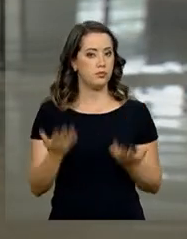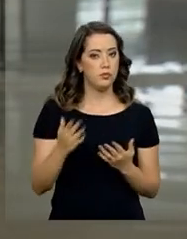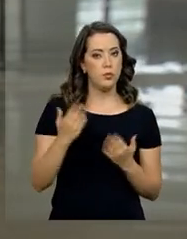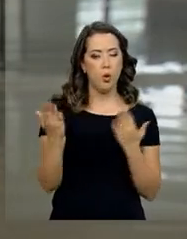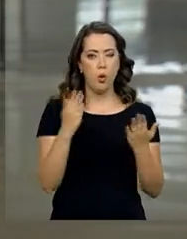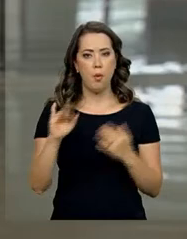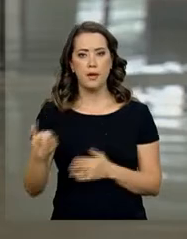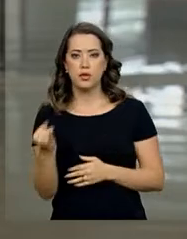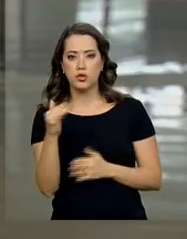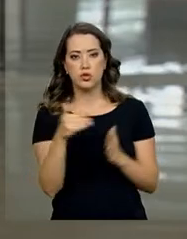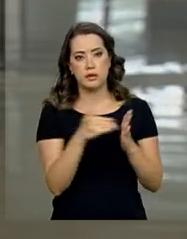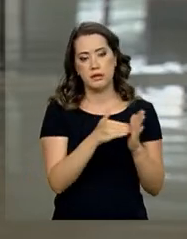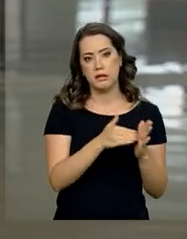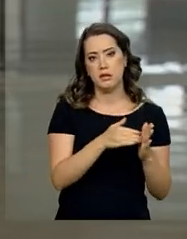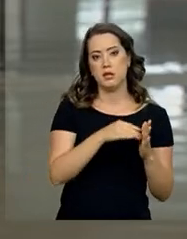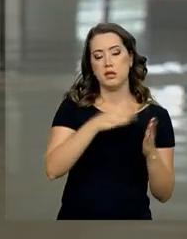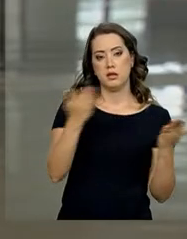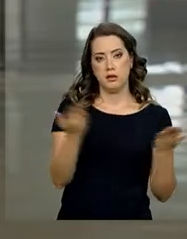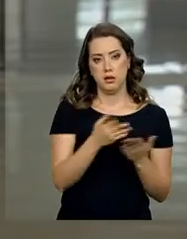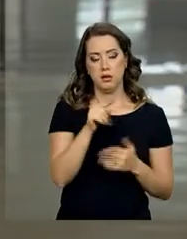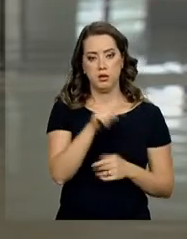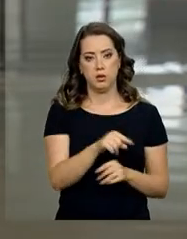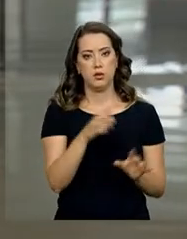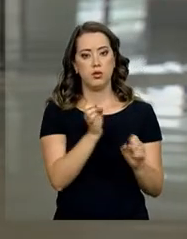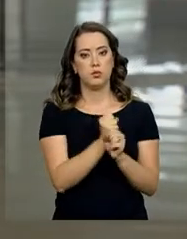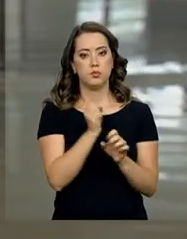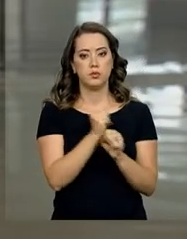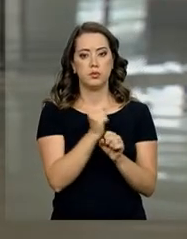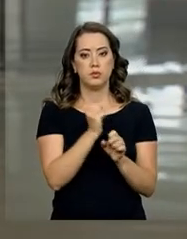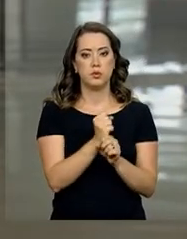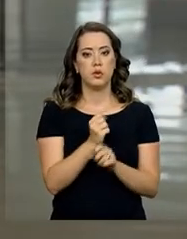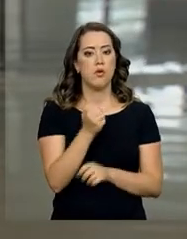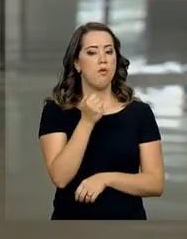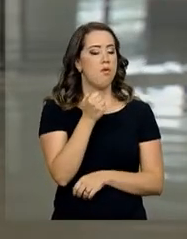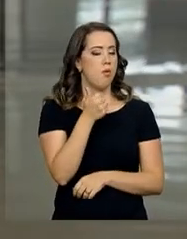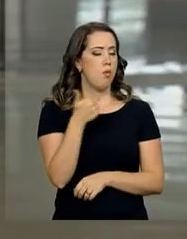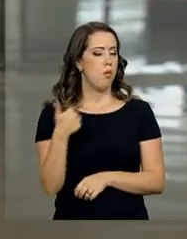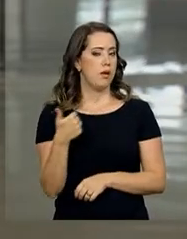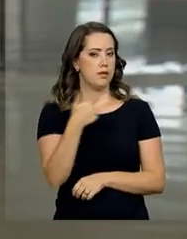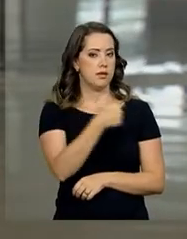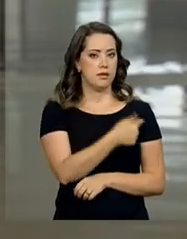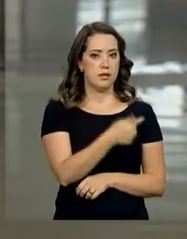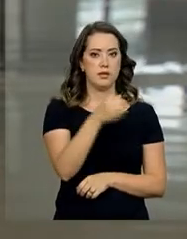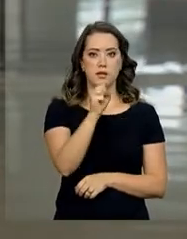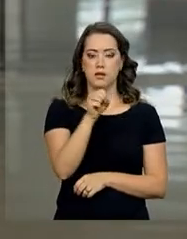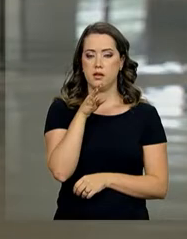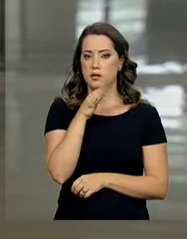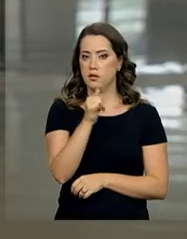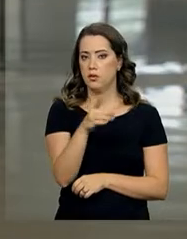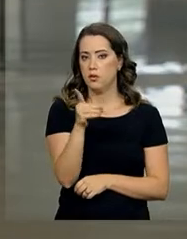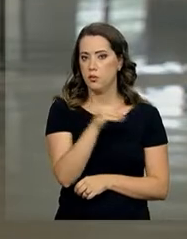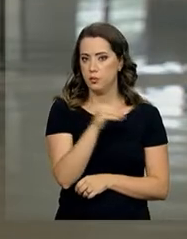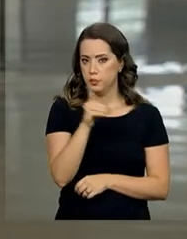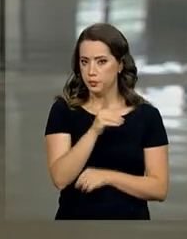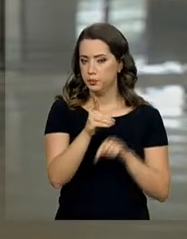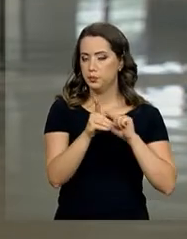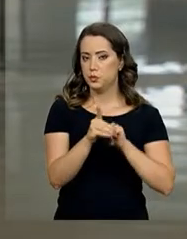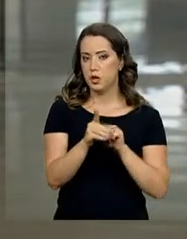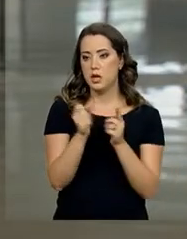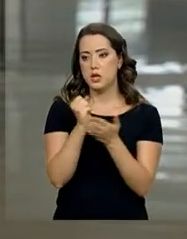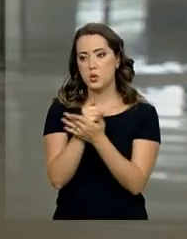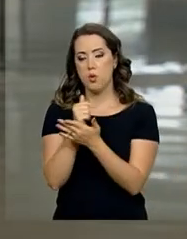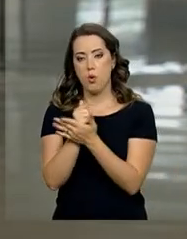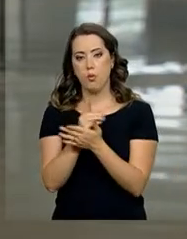agora, as exportações alcançaram quase 178 bilhões de dólares e as